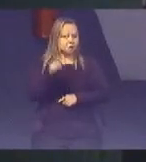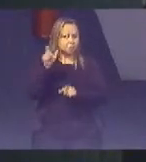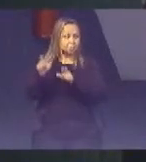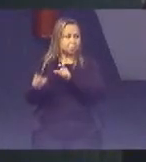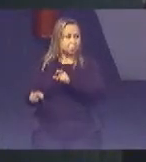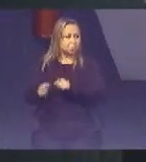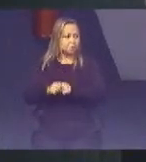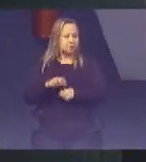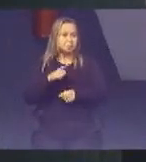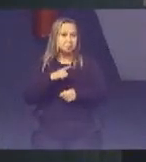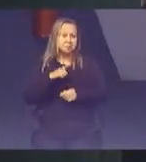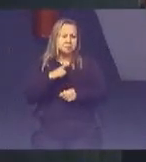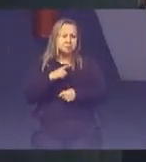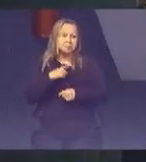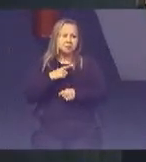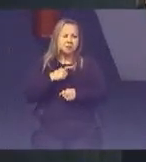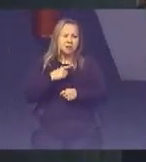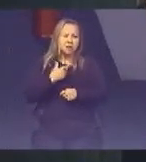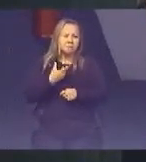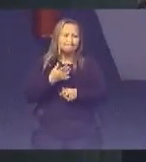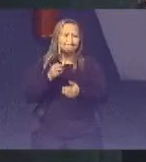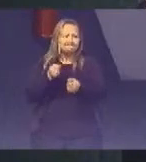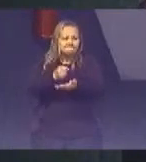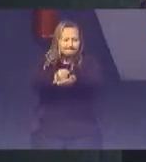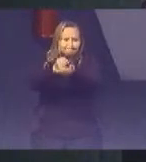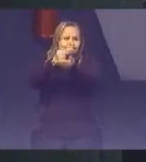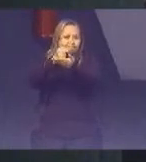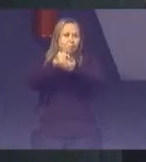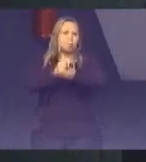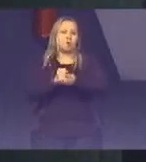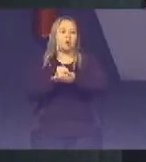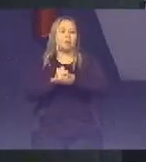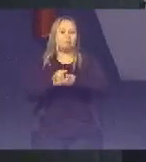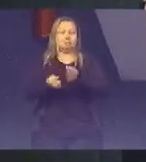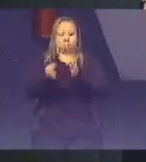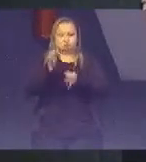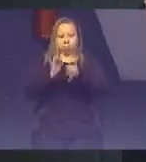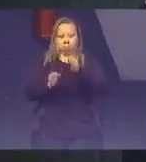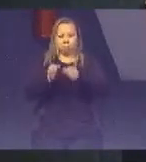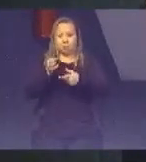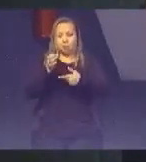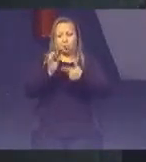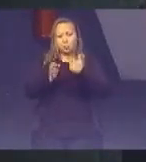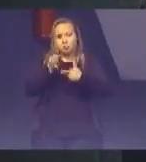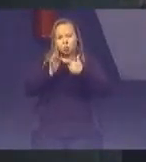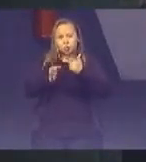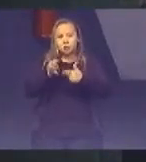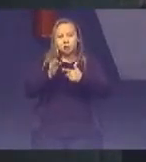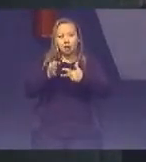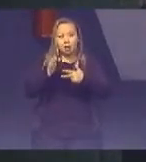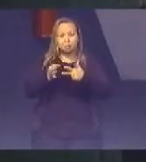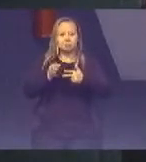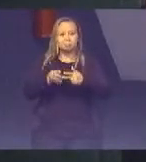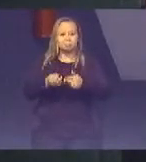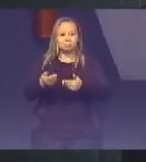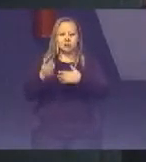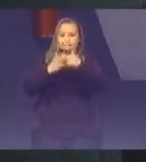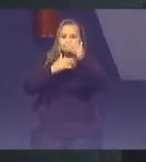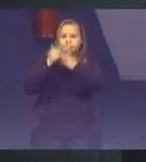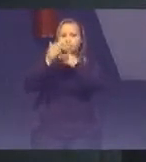órgão De absoluto apoio Ao Poder Judiciário Nesse exercício De construção De indicadores